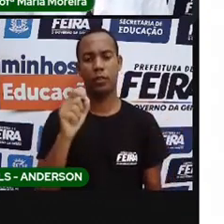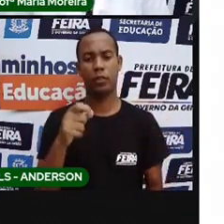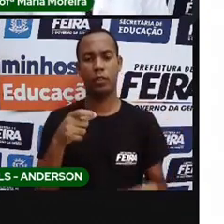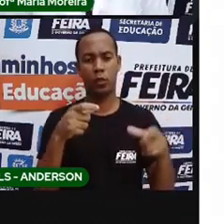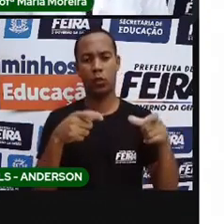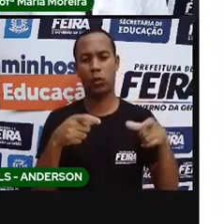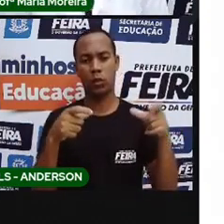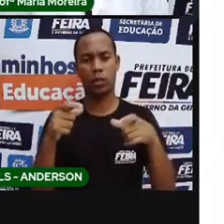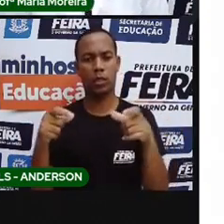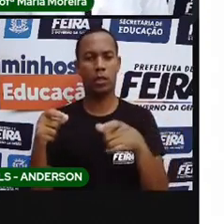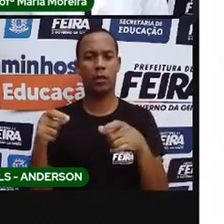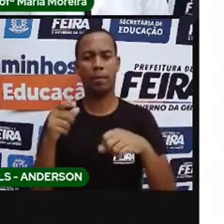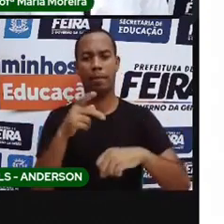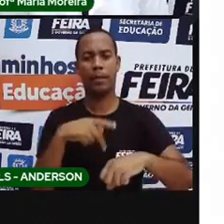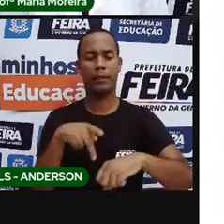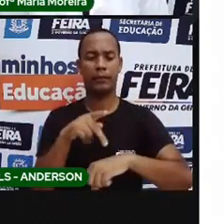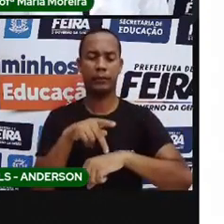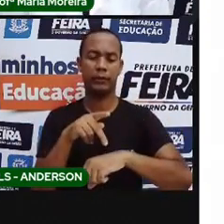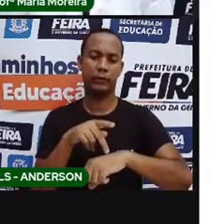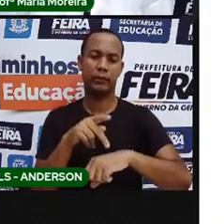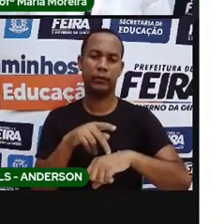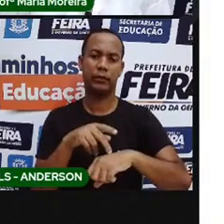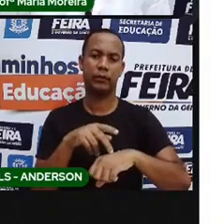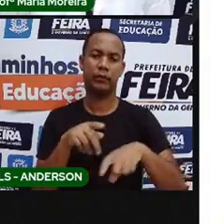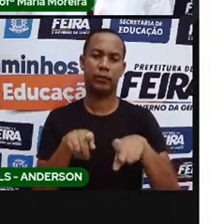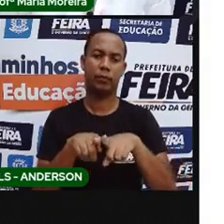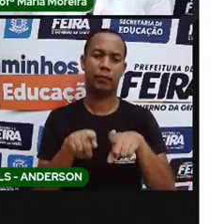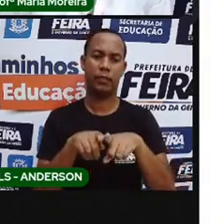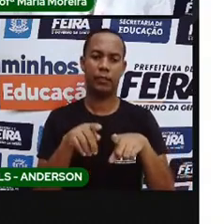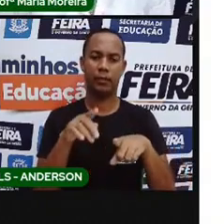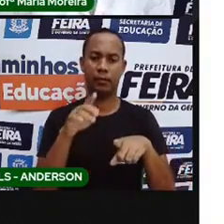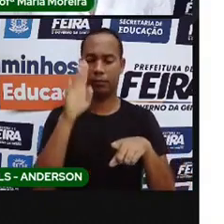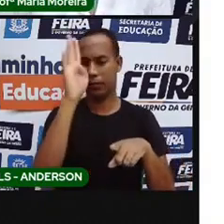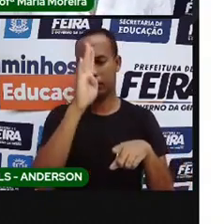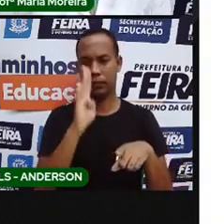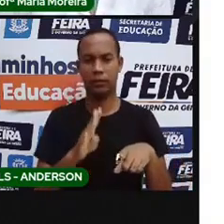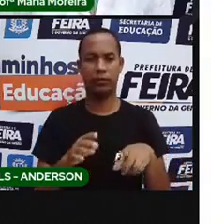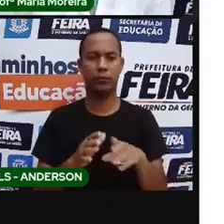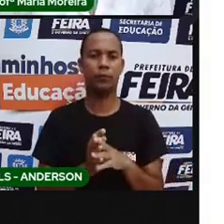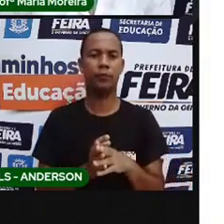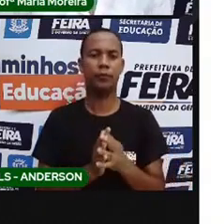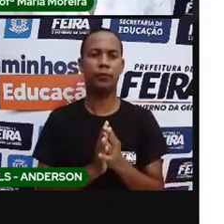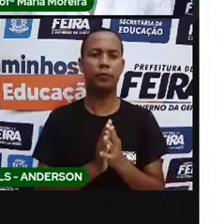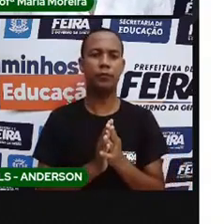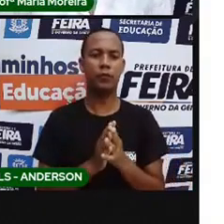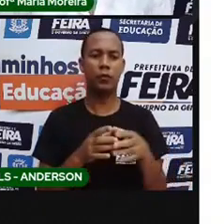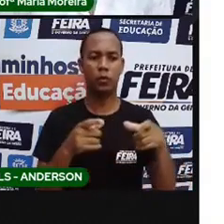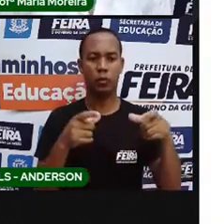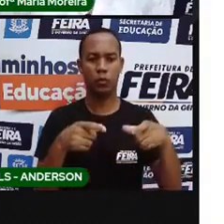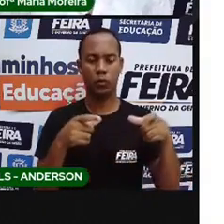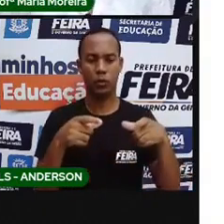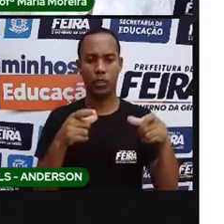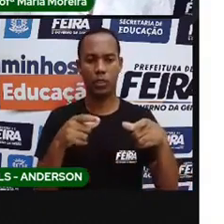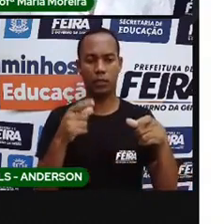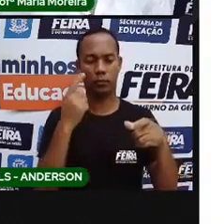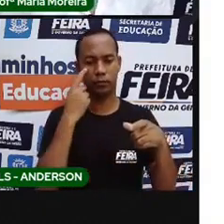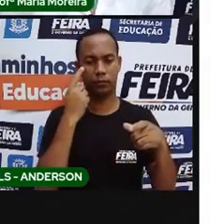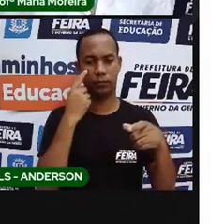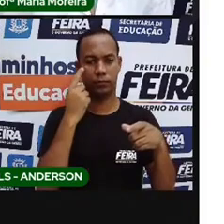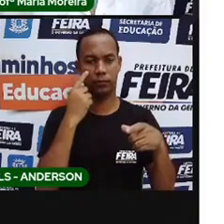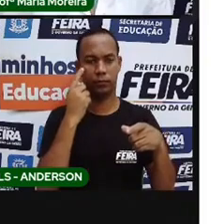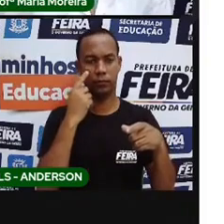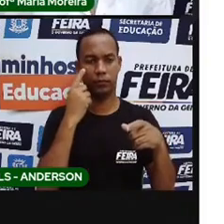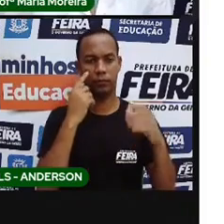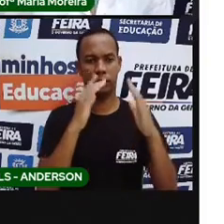locais do país. No local do Brasil, no Nordeste e na Amazônia, né? São as casas de pau